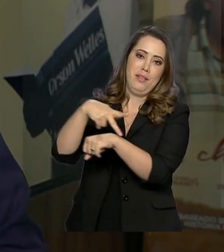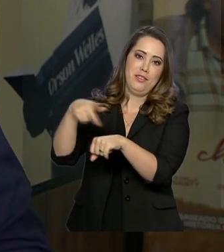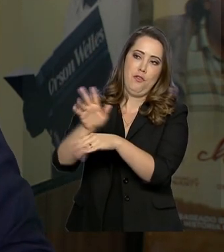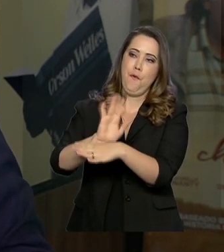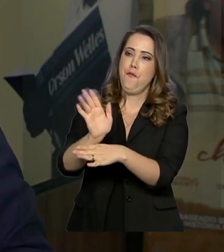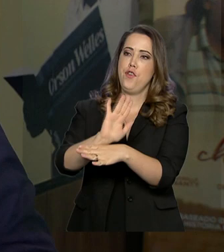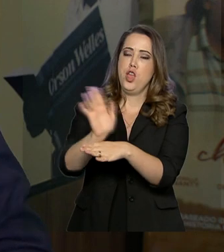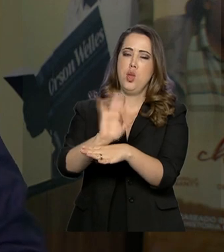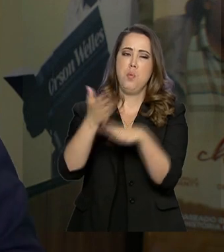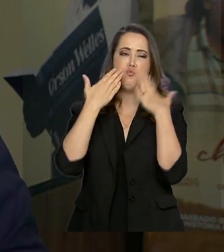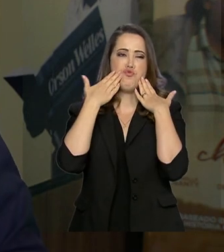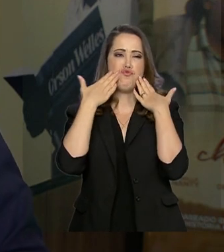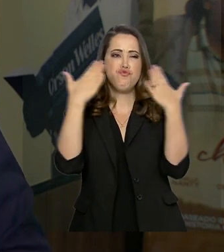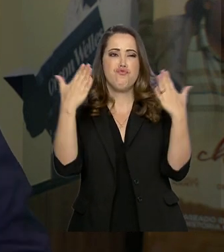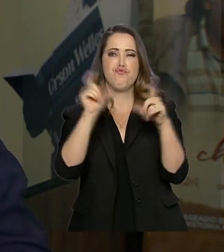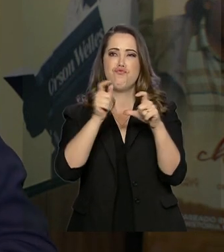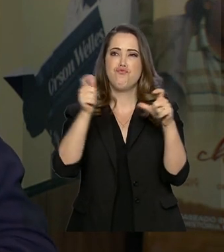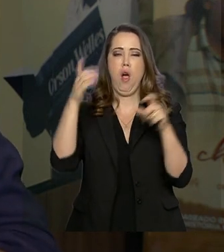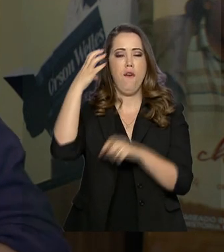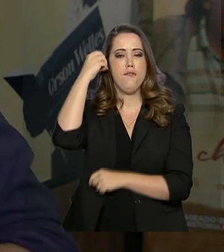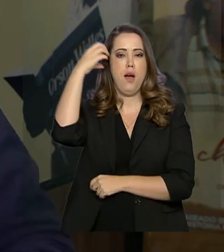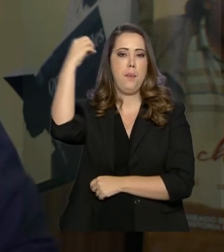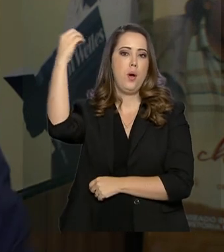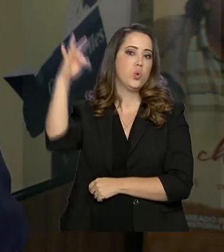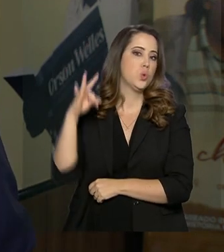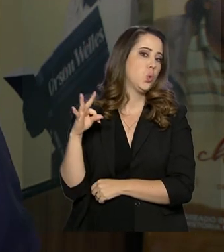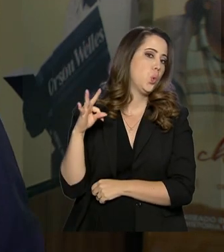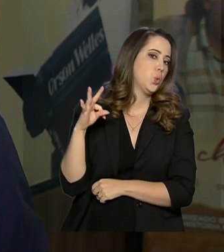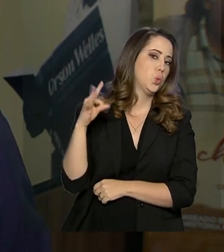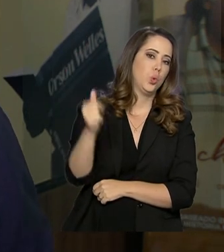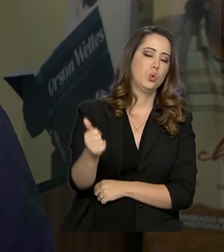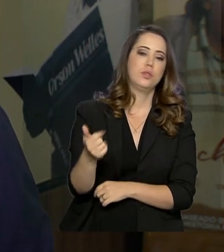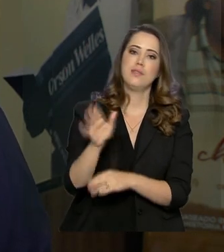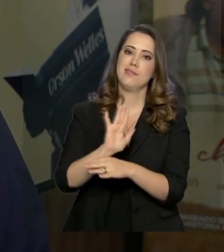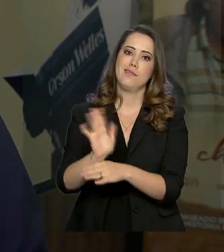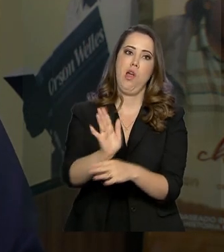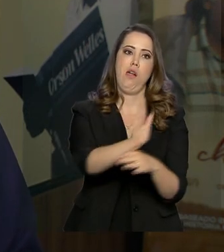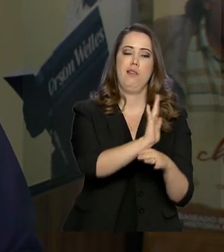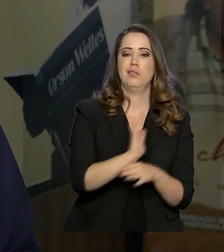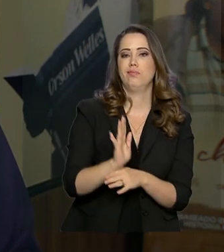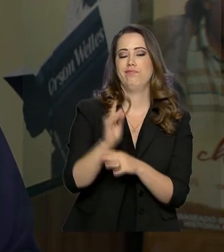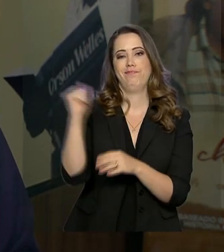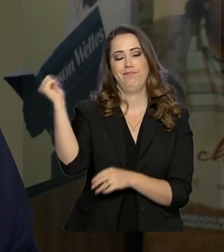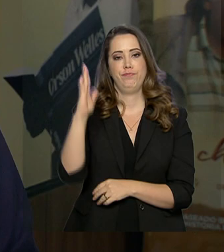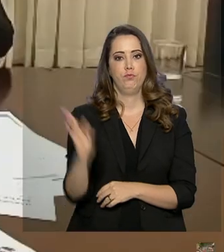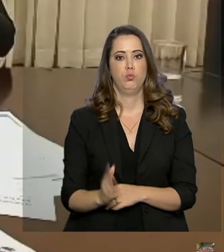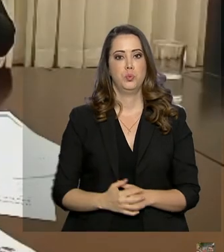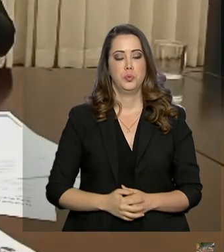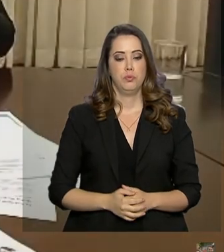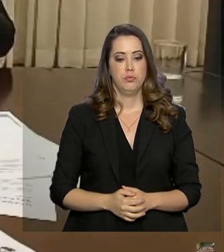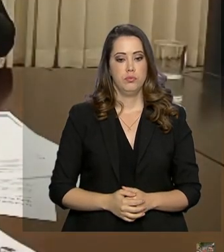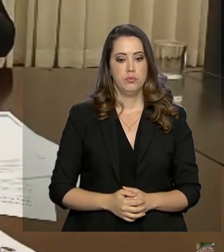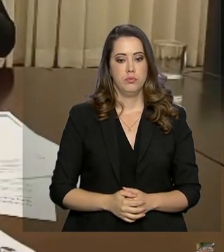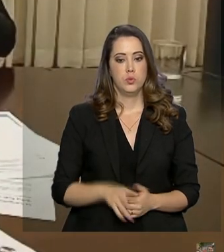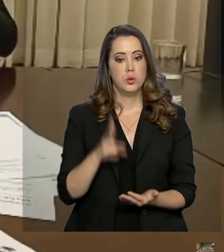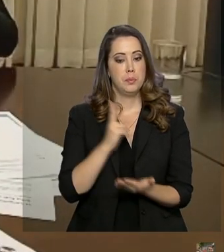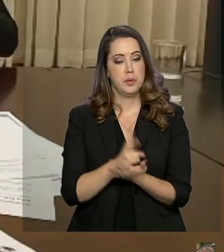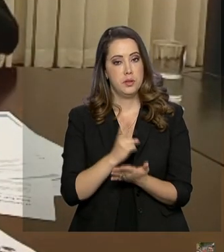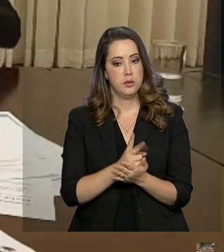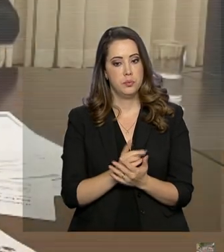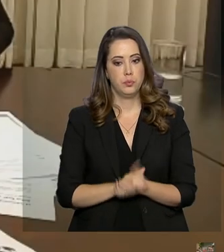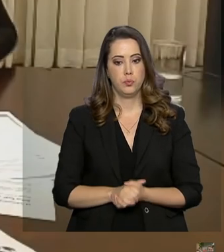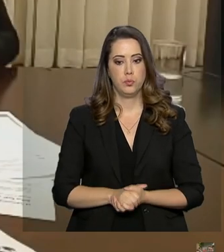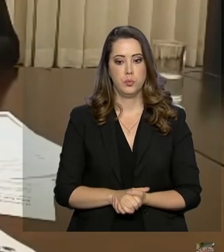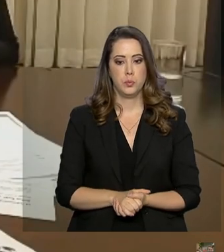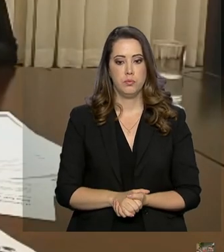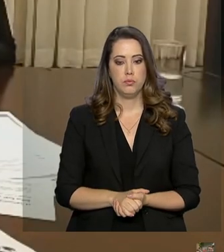filmes que ocupam, muitas vezes, quase a totalidade das salas de cinema no Brasil. Nesse último decreto meu,